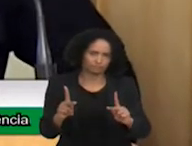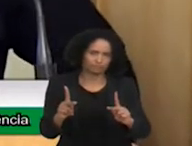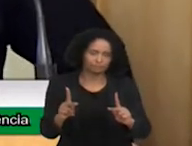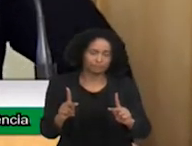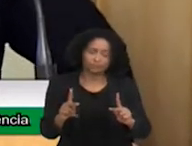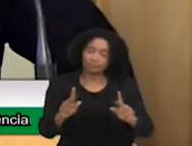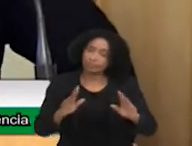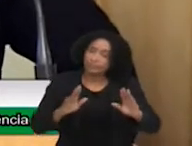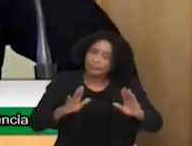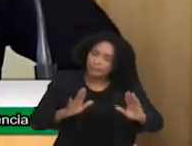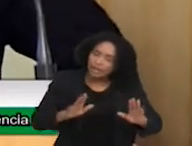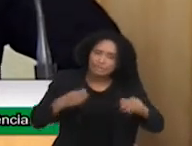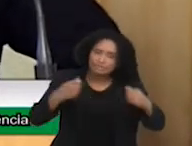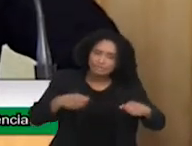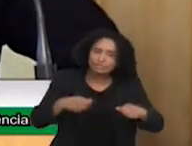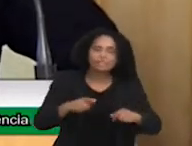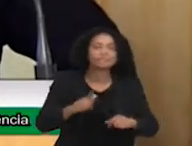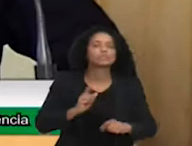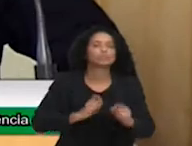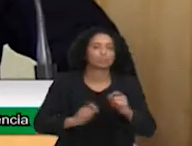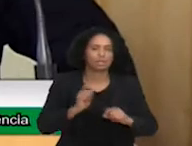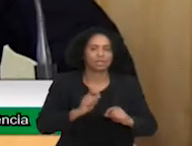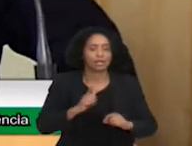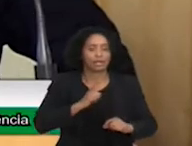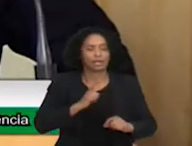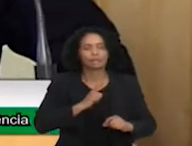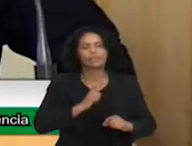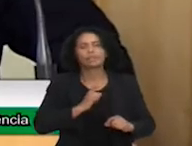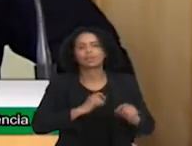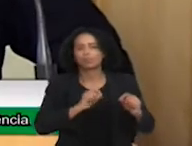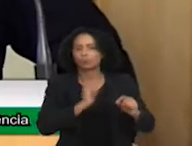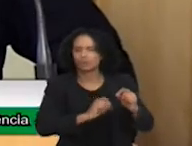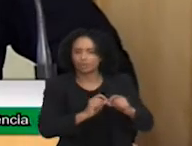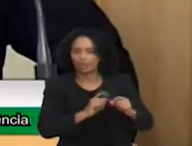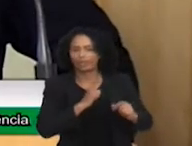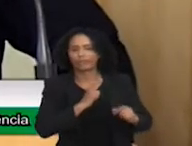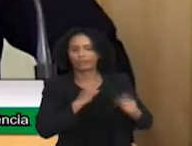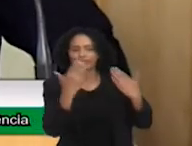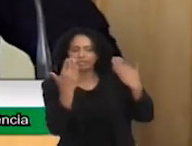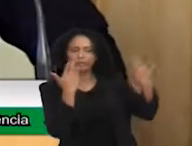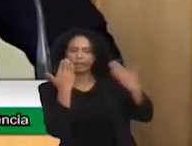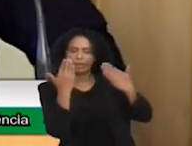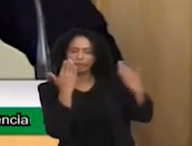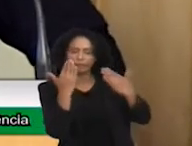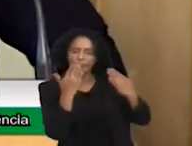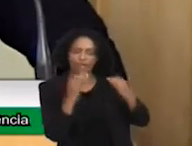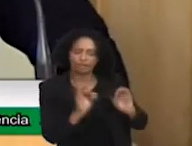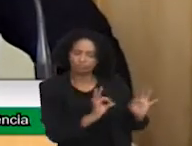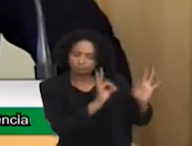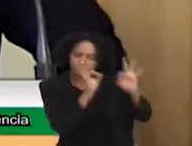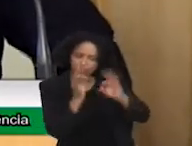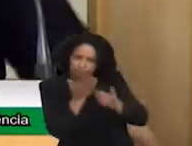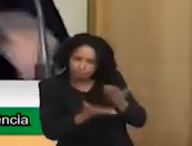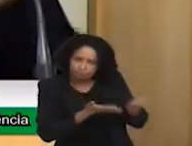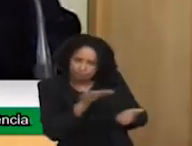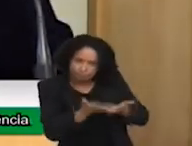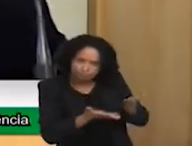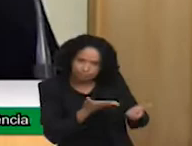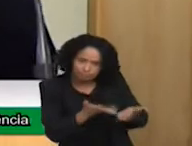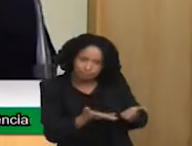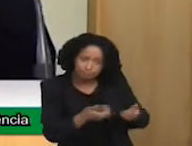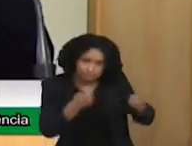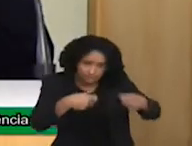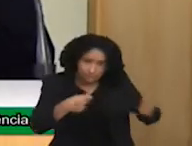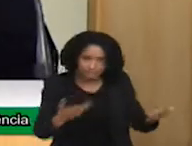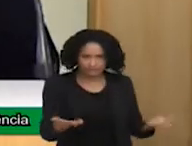AT, o acompanhante terapêutico, gente, tem sim definição. Muitos juízes falam que não? Tem. É só